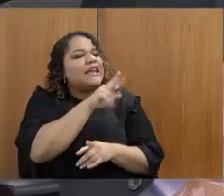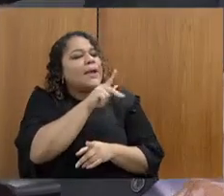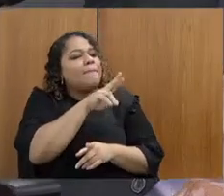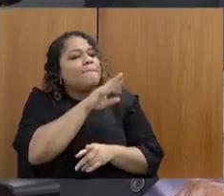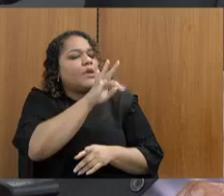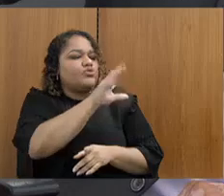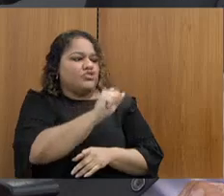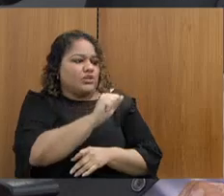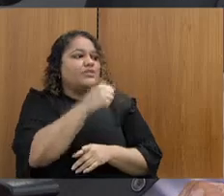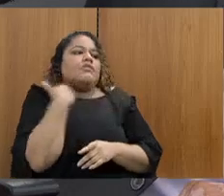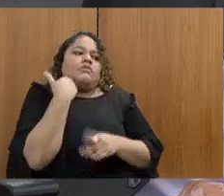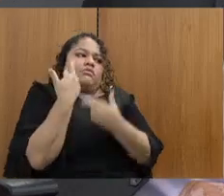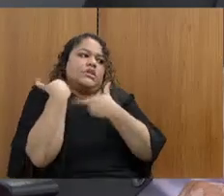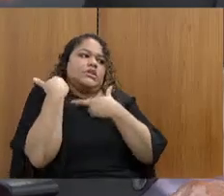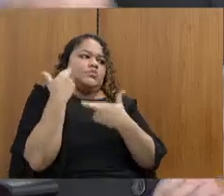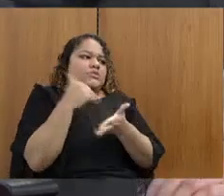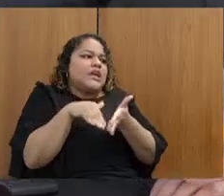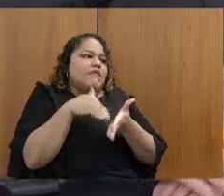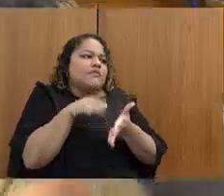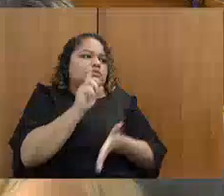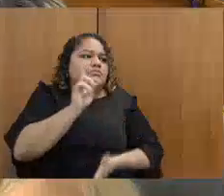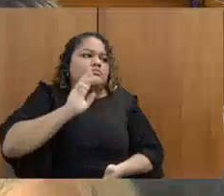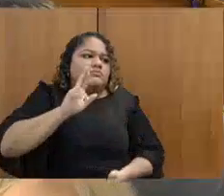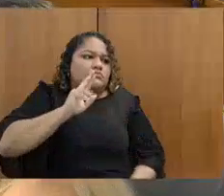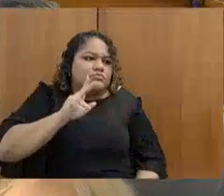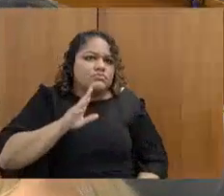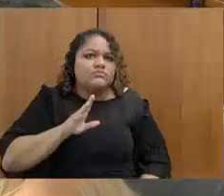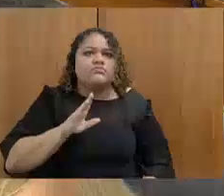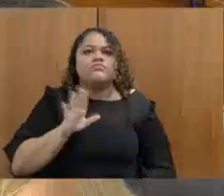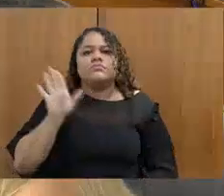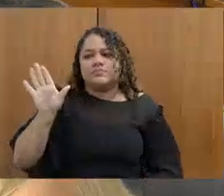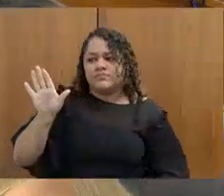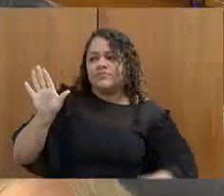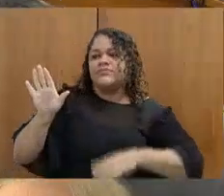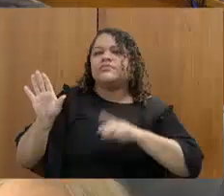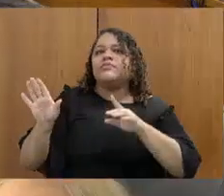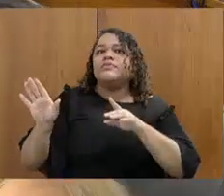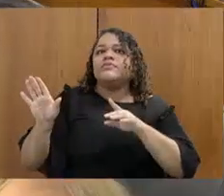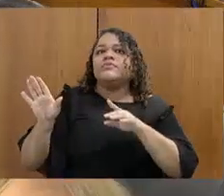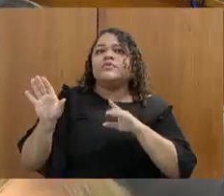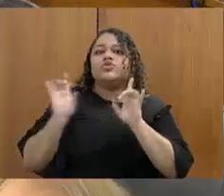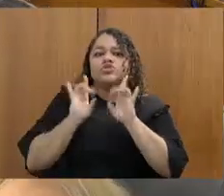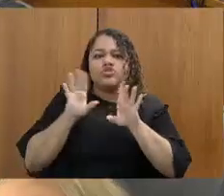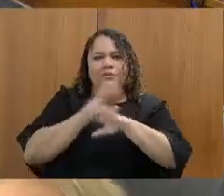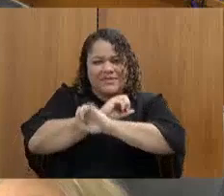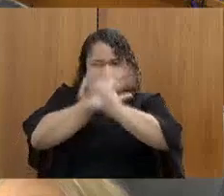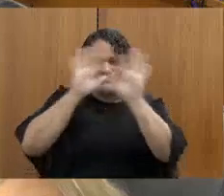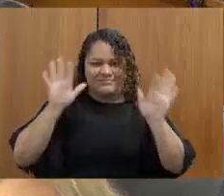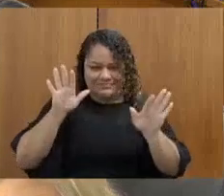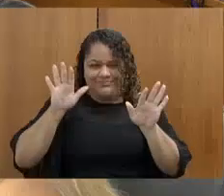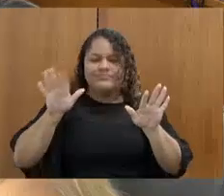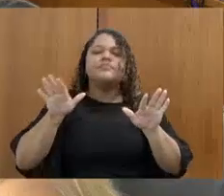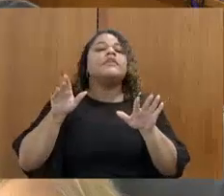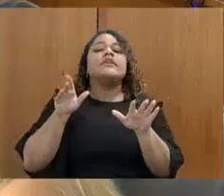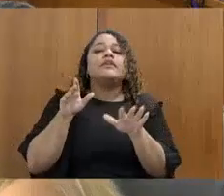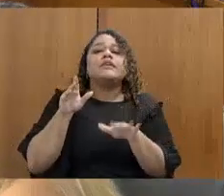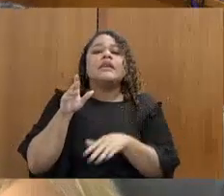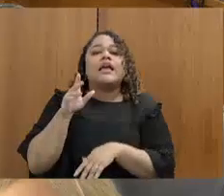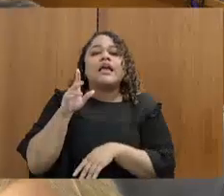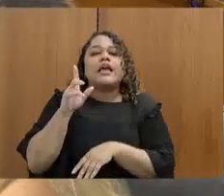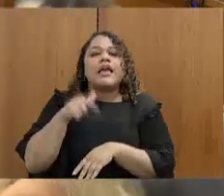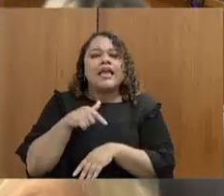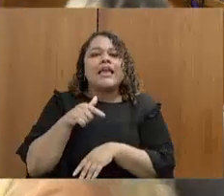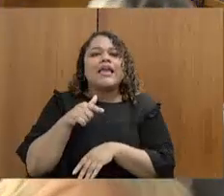Sejuspe. Deputada Bela, só para trazer mais luz aos trabalhos, foi na reforma administrativa,